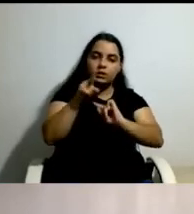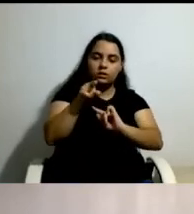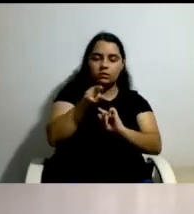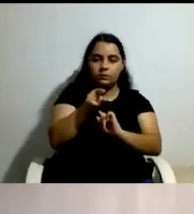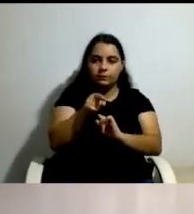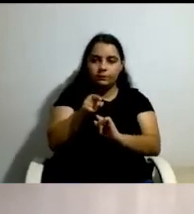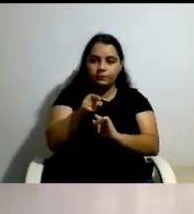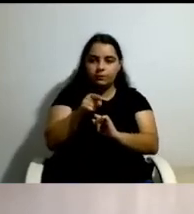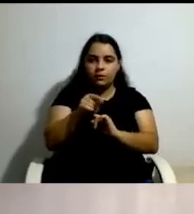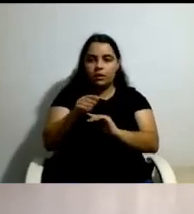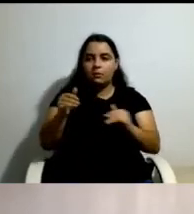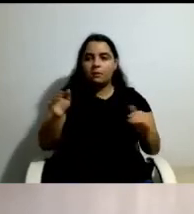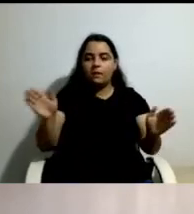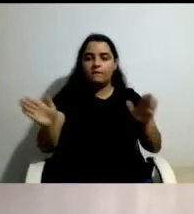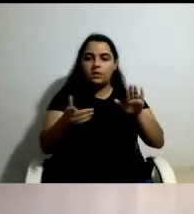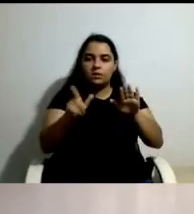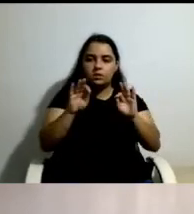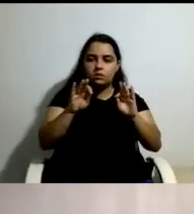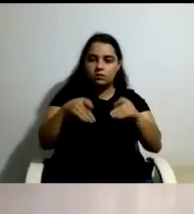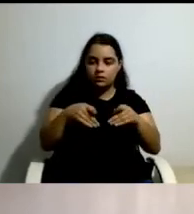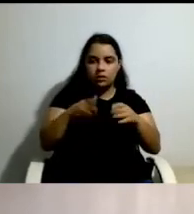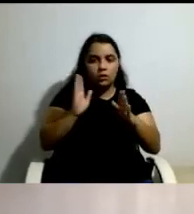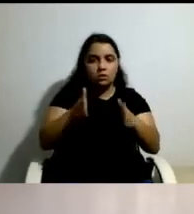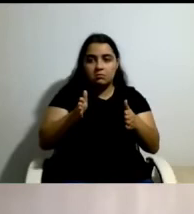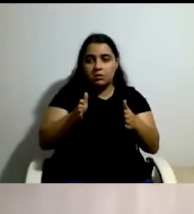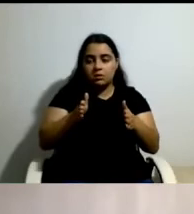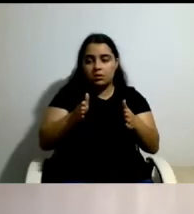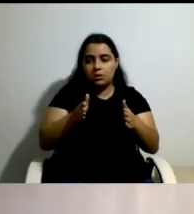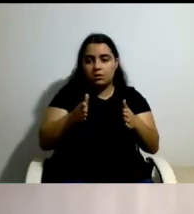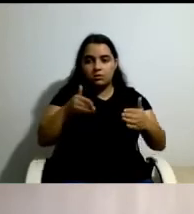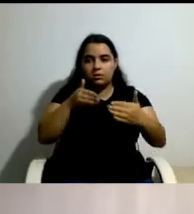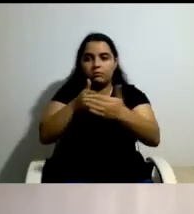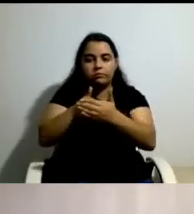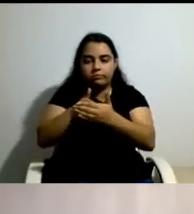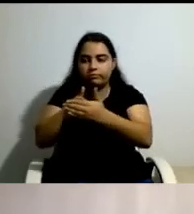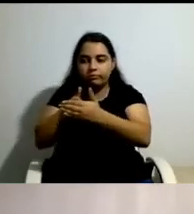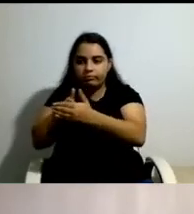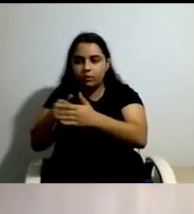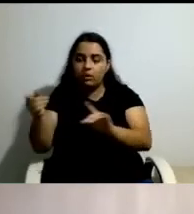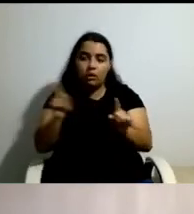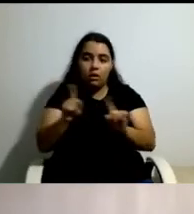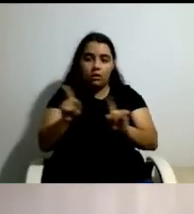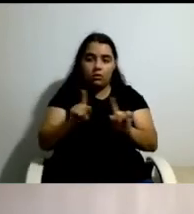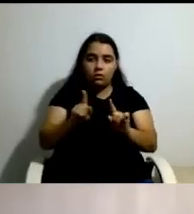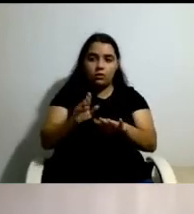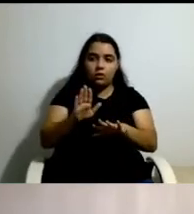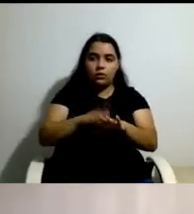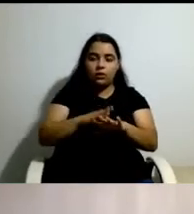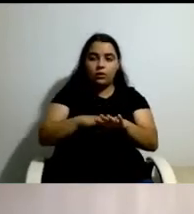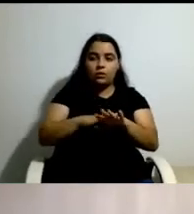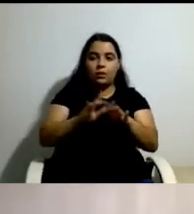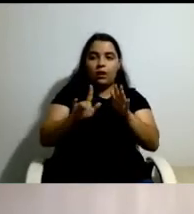na fase final houve uma necessidade de contenção porque, por via das regras do projeto,